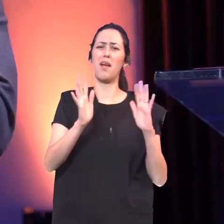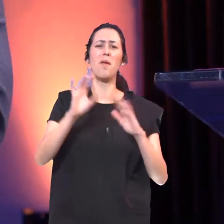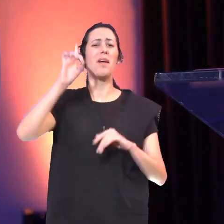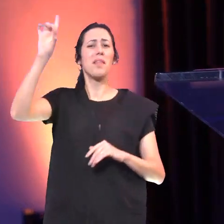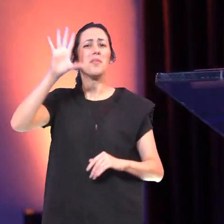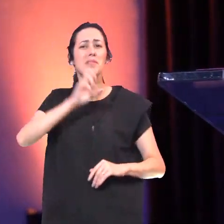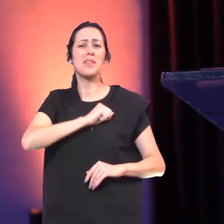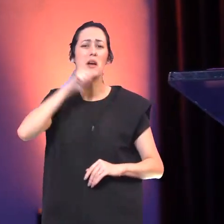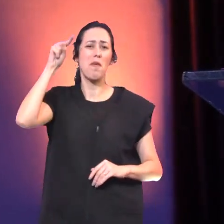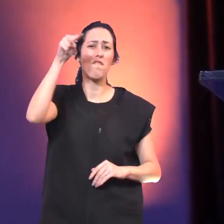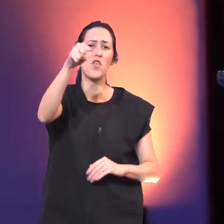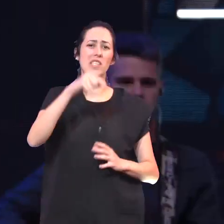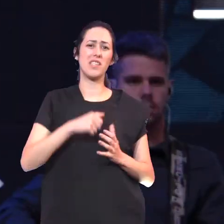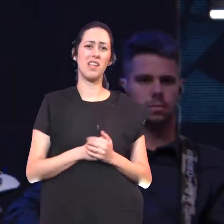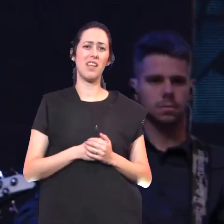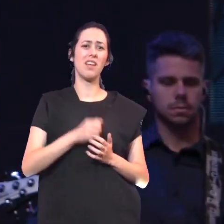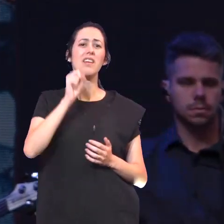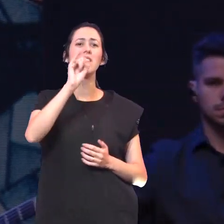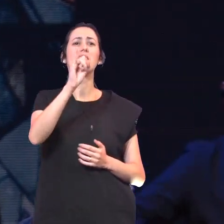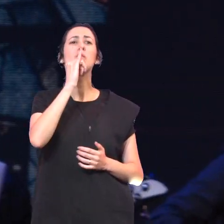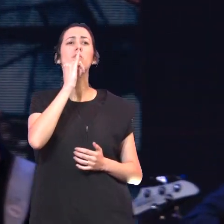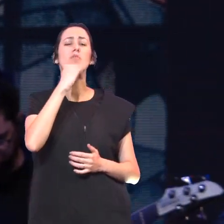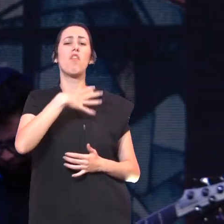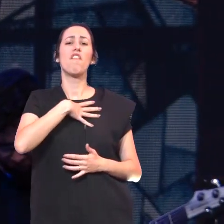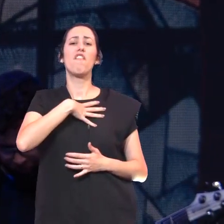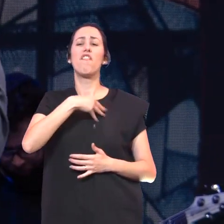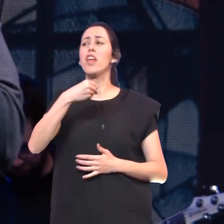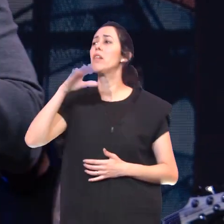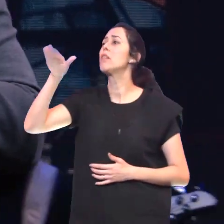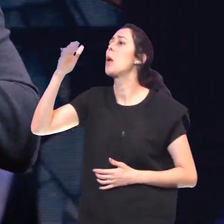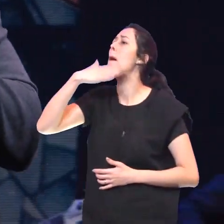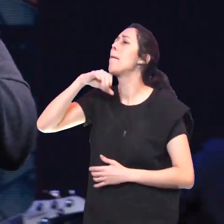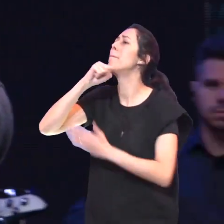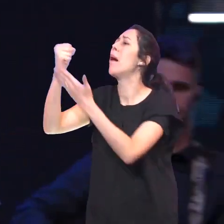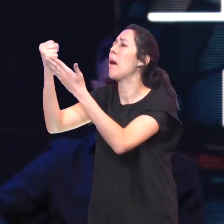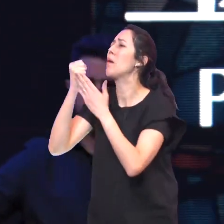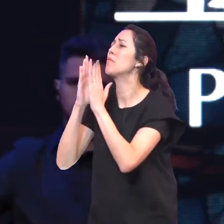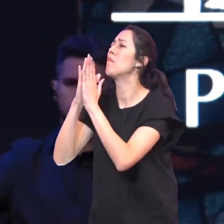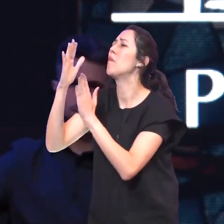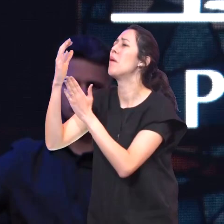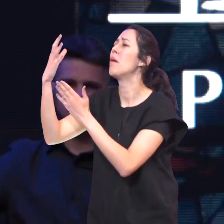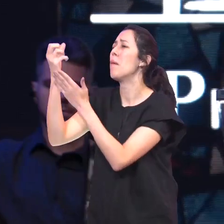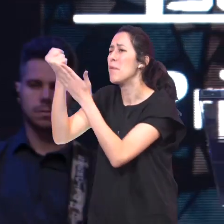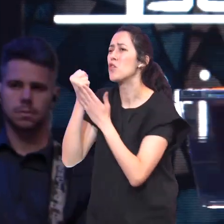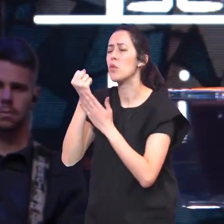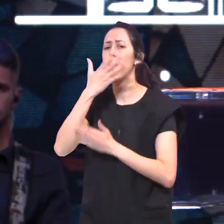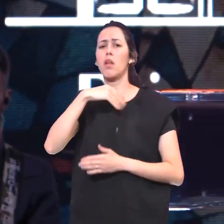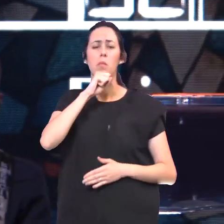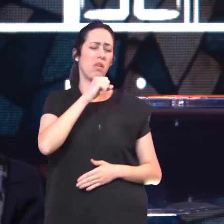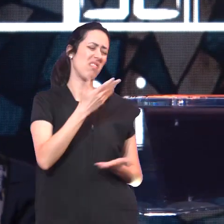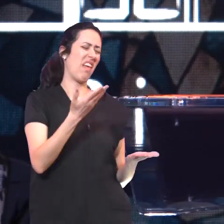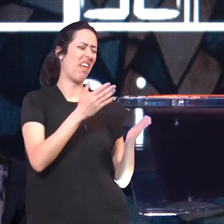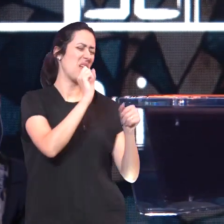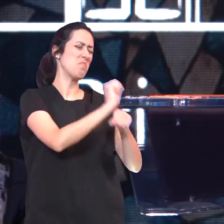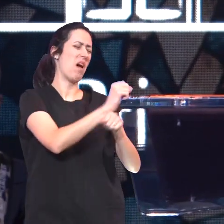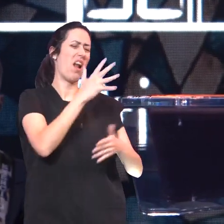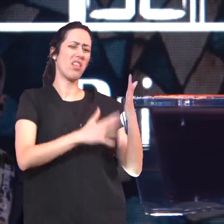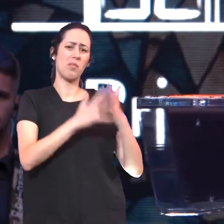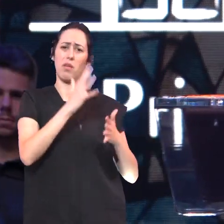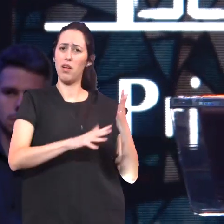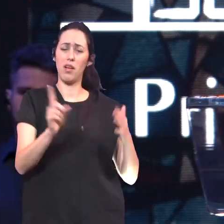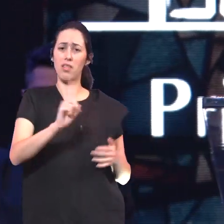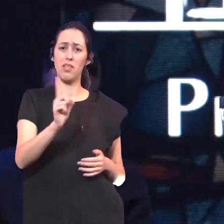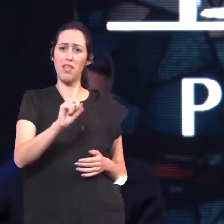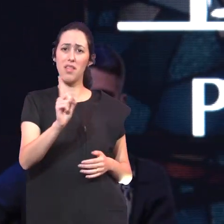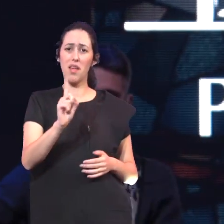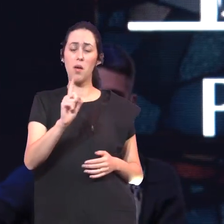Nem um filho Que pede socorro Ao Seu Pai Está incomodando O Seu Pai Antes o Pai Tem prazer De ajudar Os Seus Filhos De abençoar Os